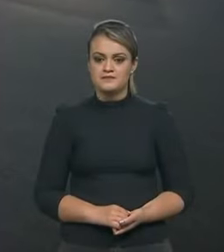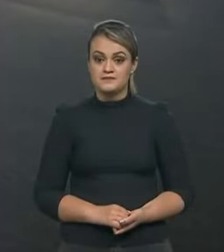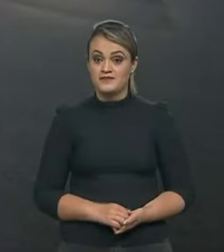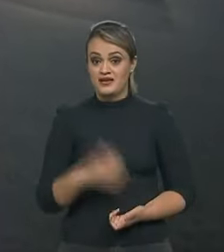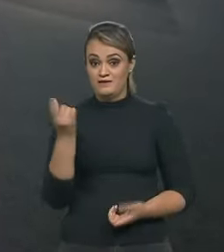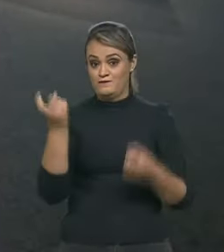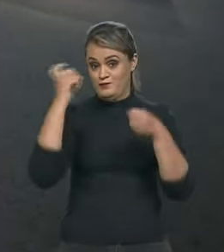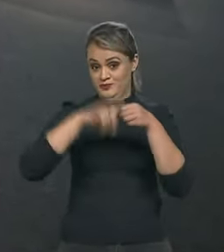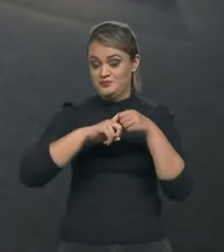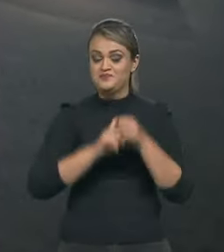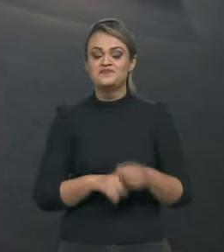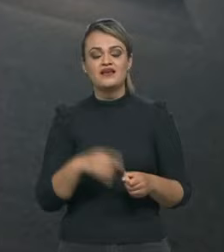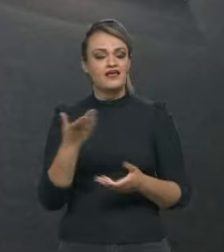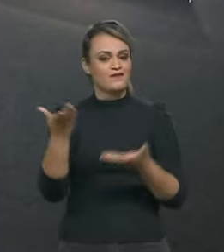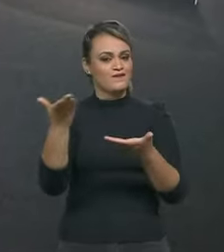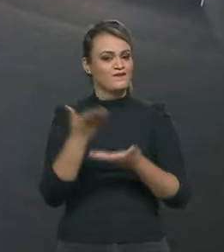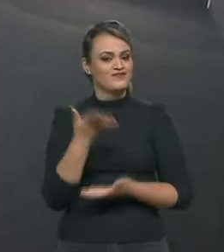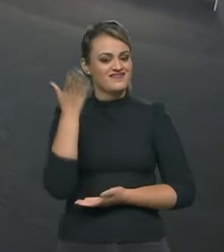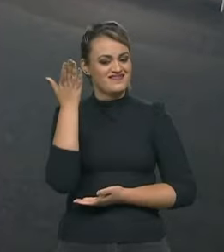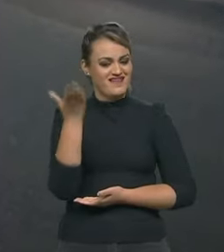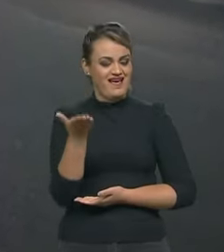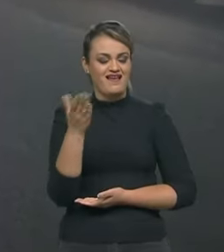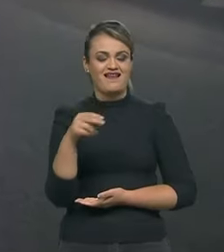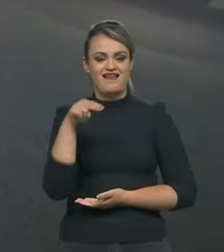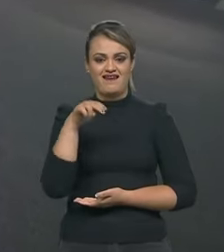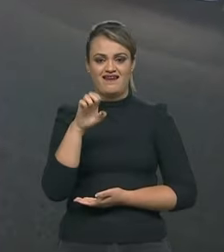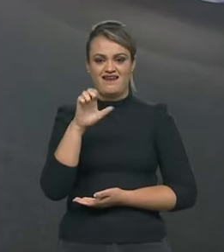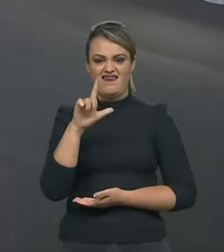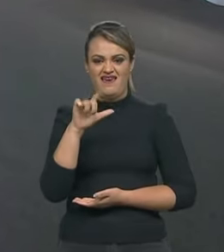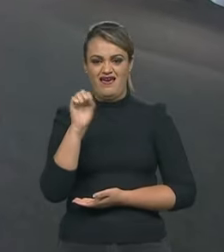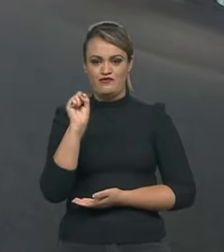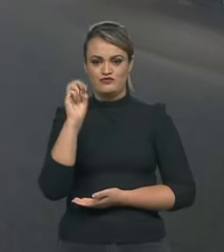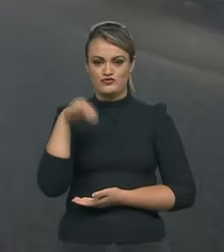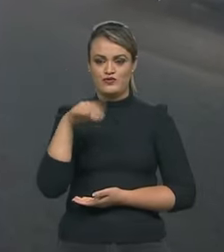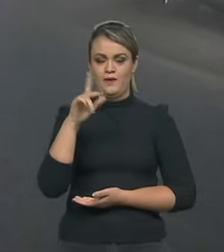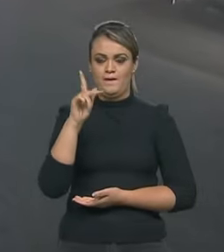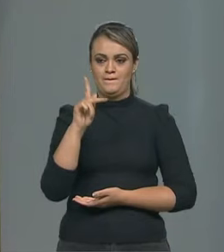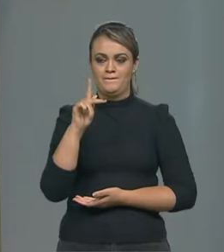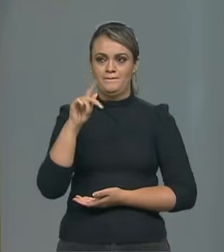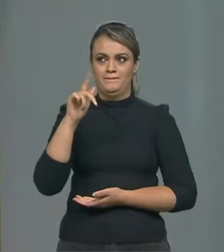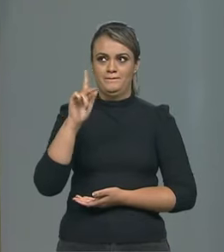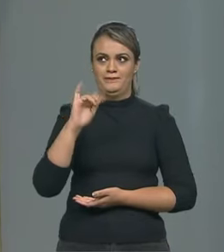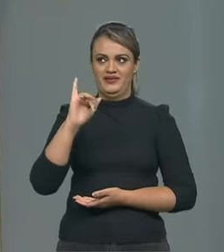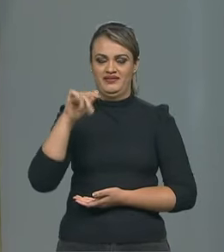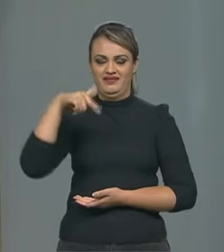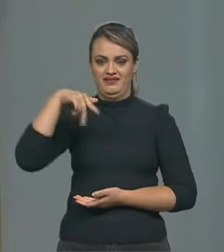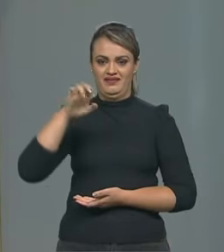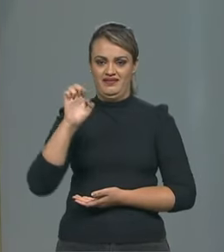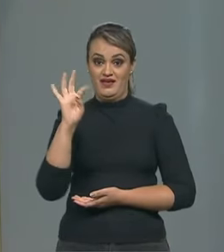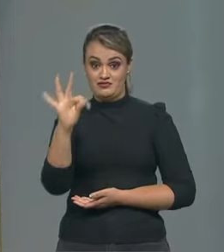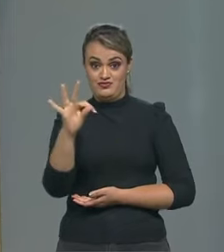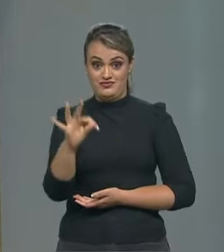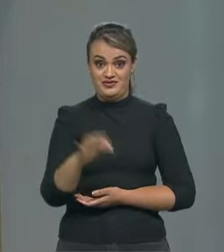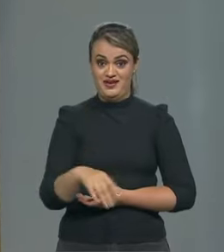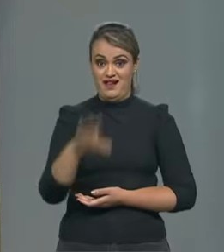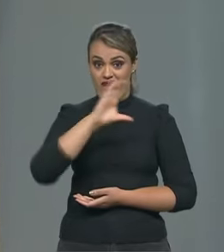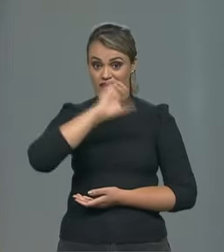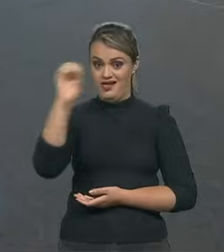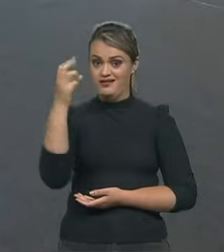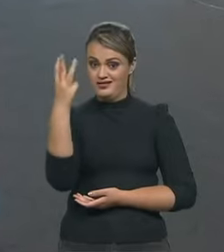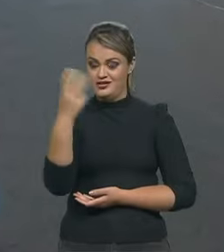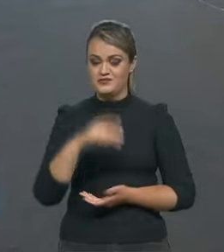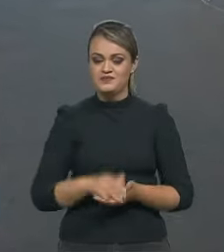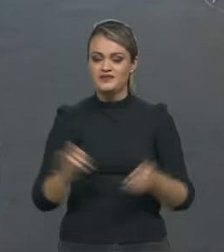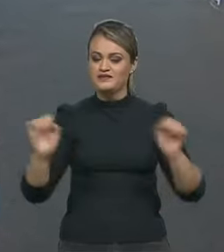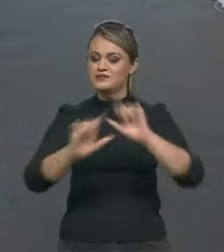Estamos de volta e o convidado do Sem Censura de hoje é o tricampeão mundial de Fórmula 1, Nelson Piquet. E agora nós